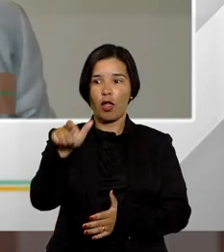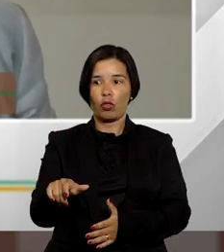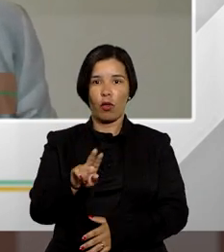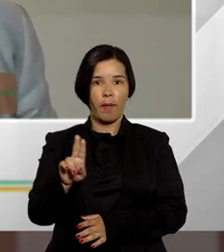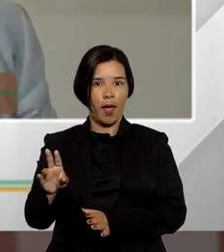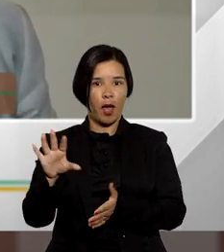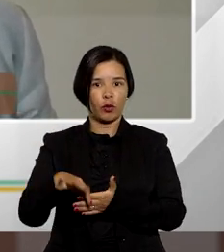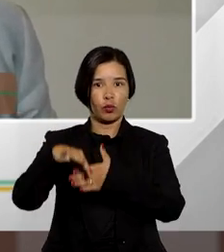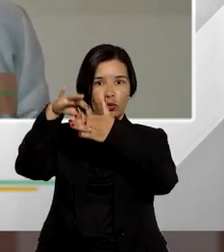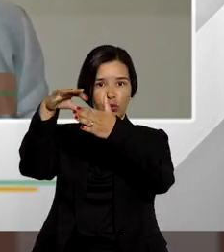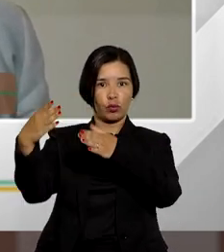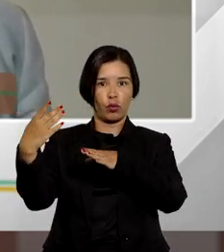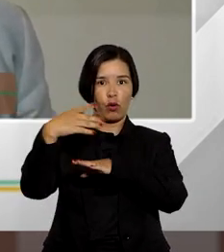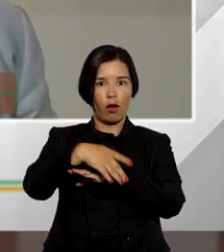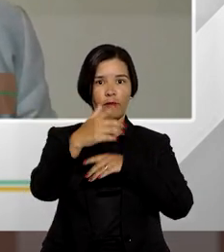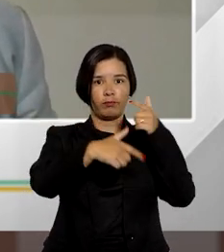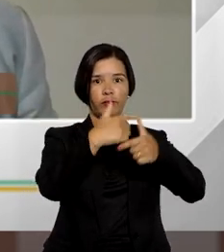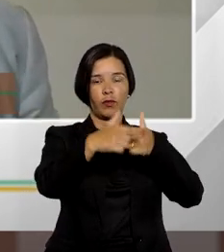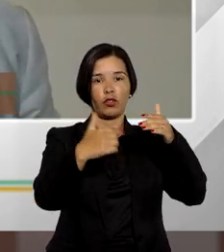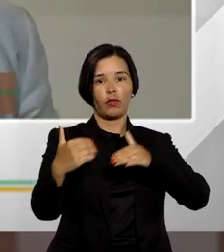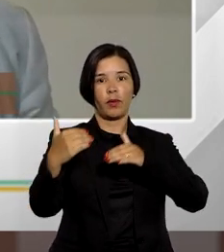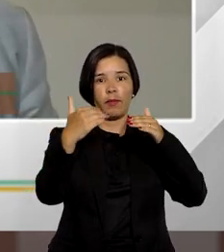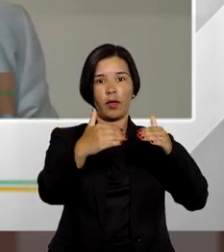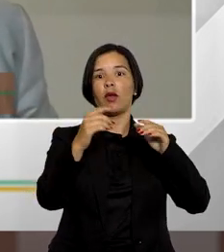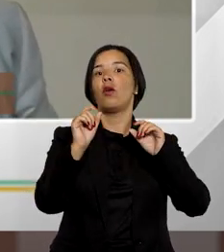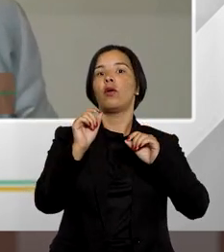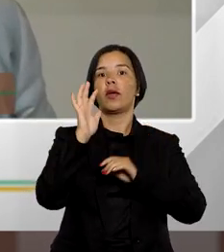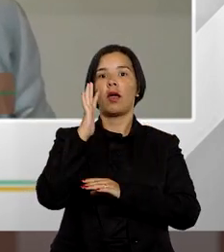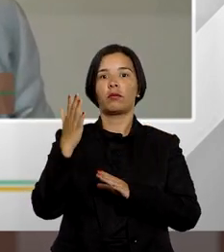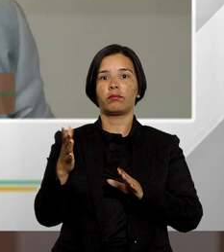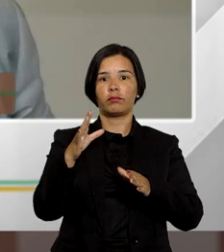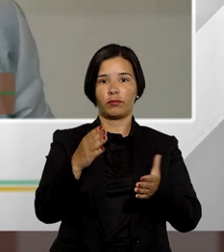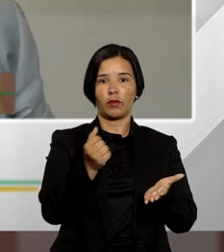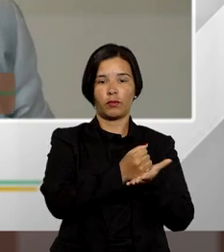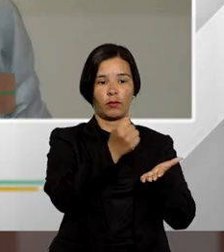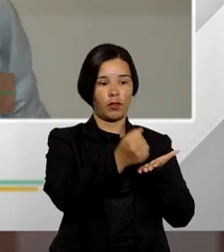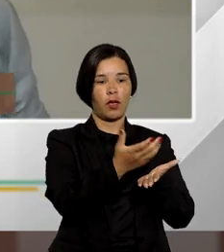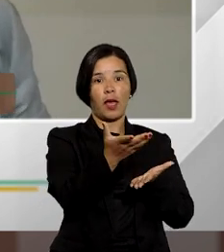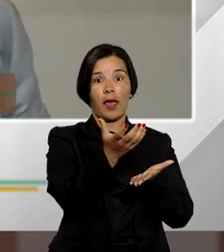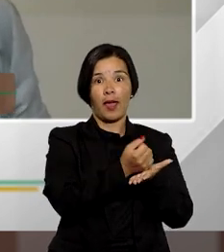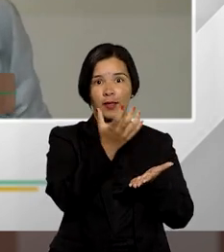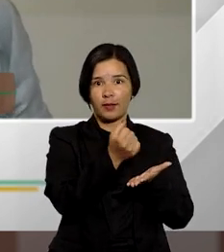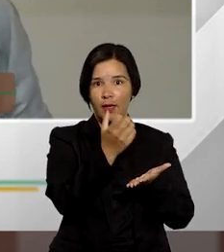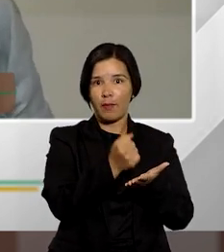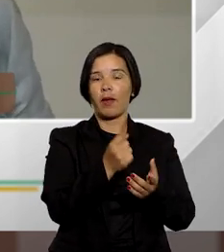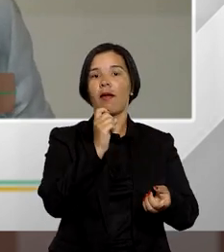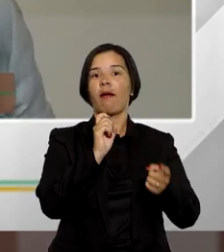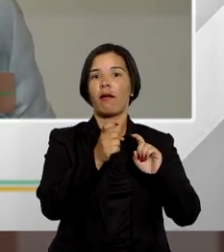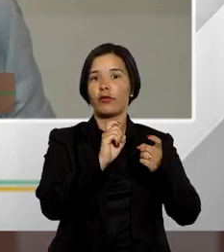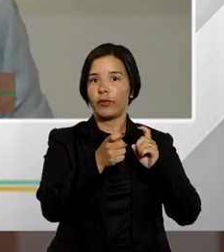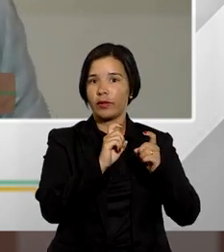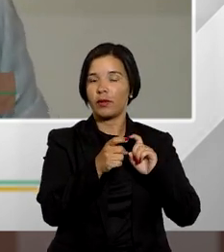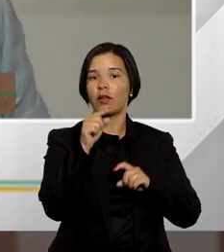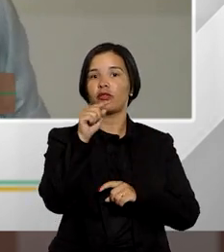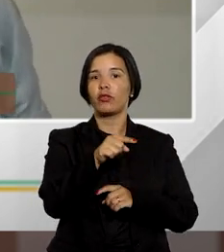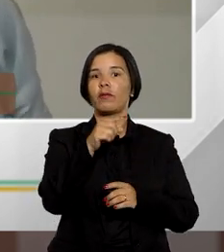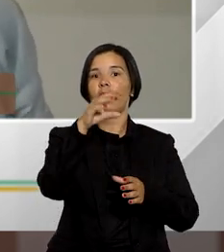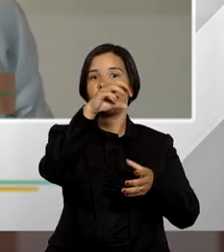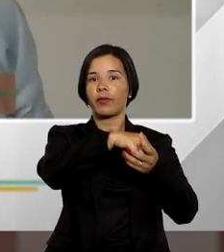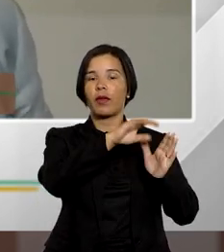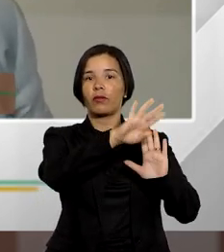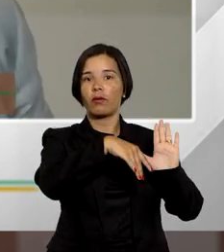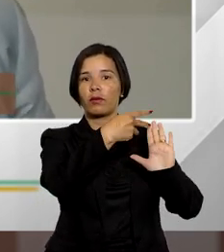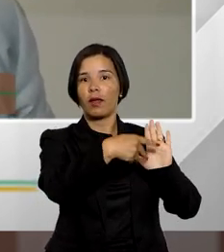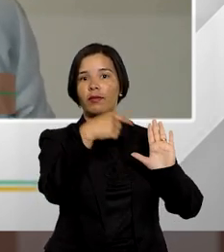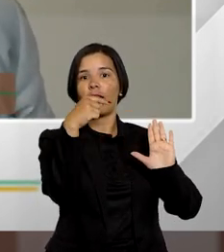pelo magistrado de primeiro grau ele vai se habilitar e receber de forma administrativa essa verba honorária nos